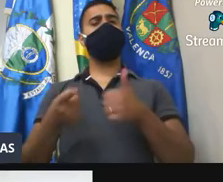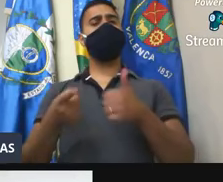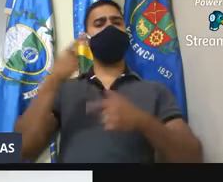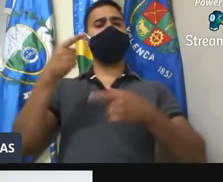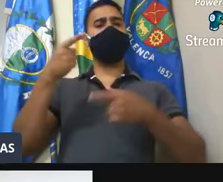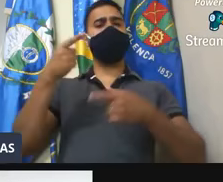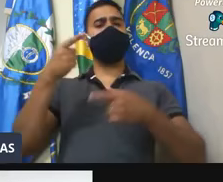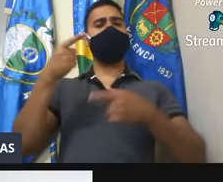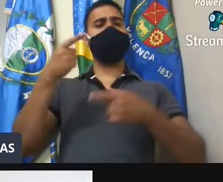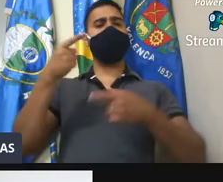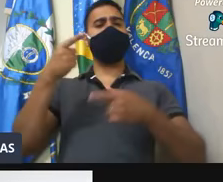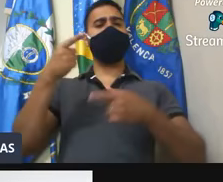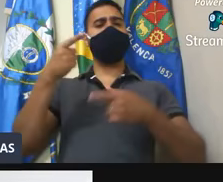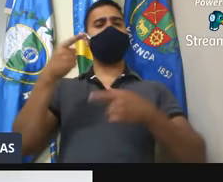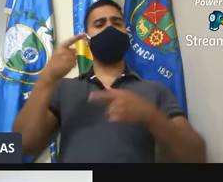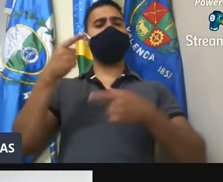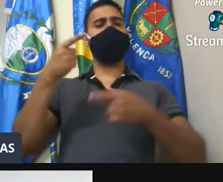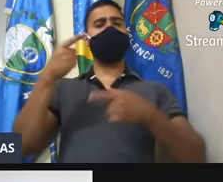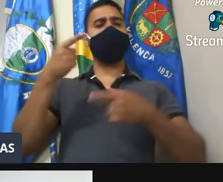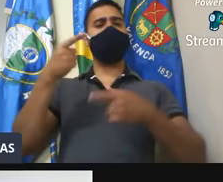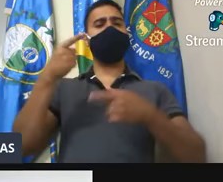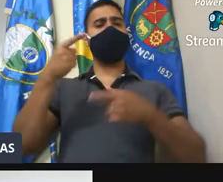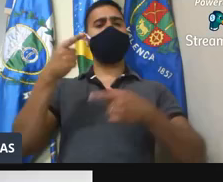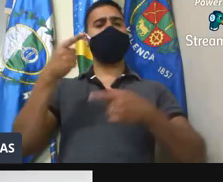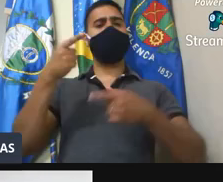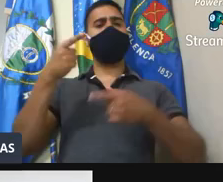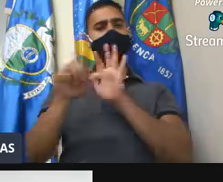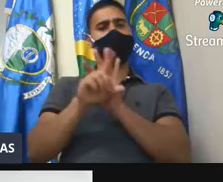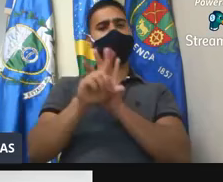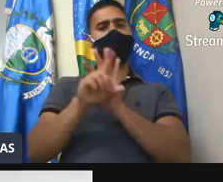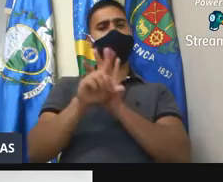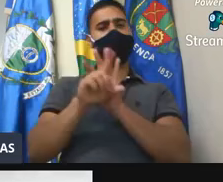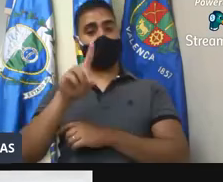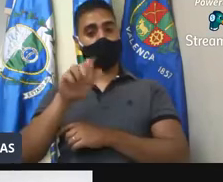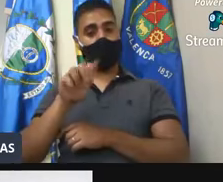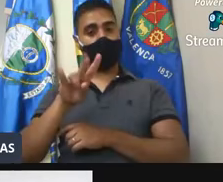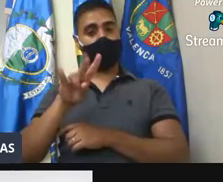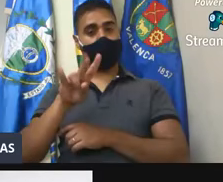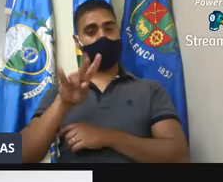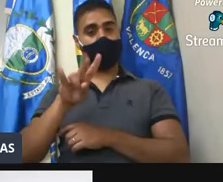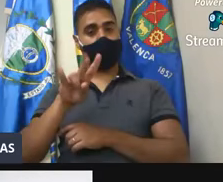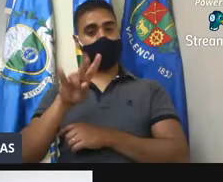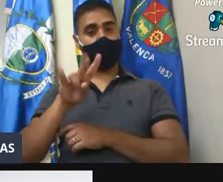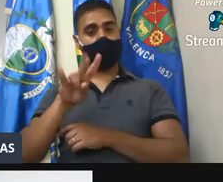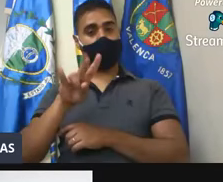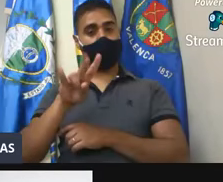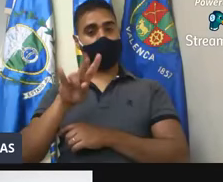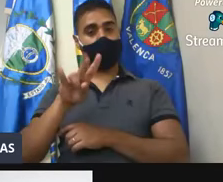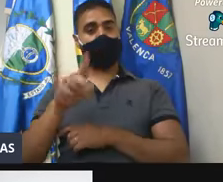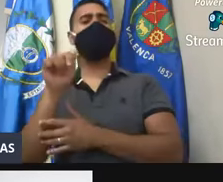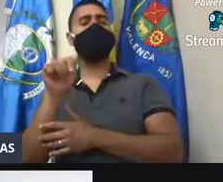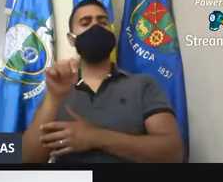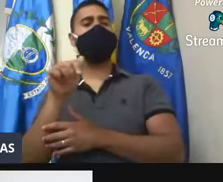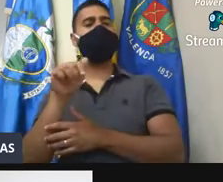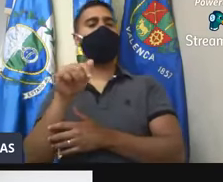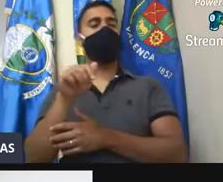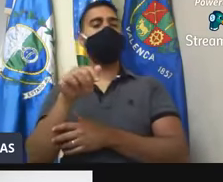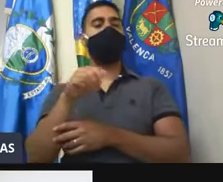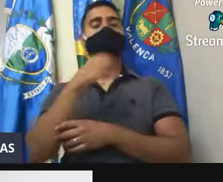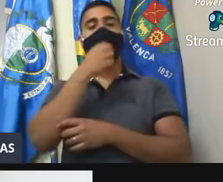do vereador David Barbosa Nogueira. Institui no município de Valença a criação do dia municipal